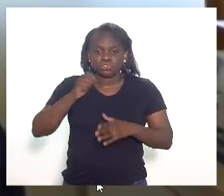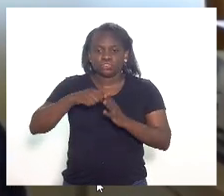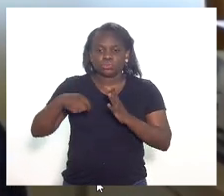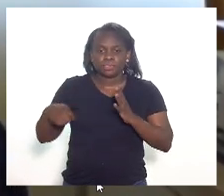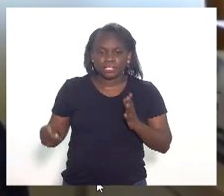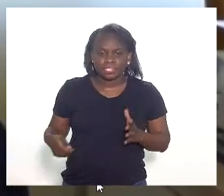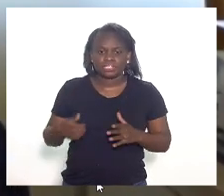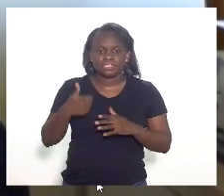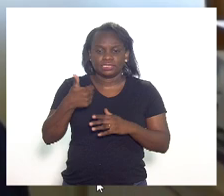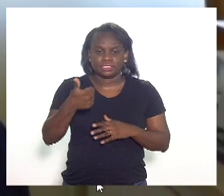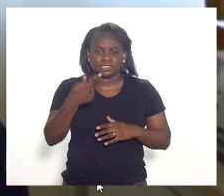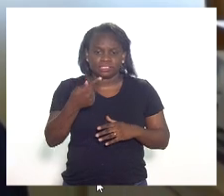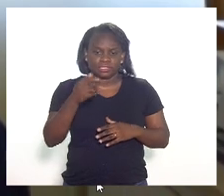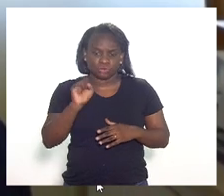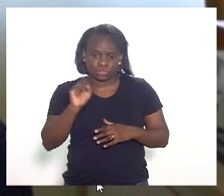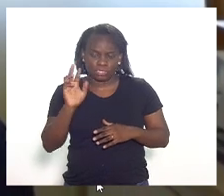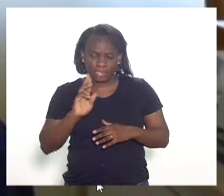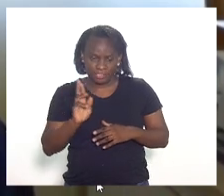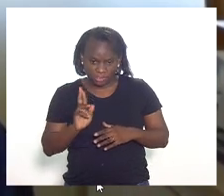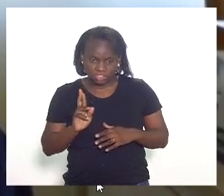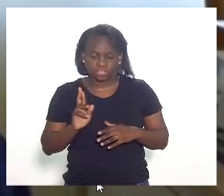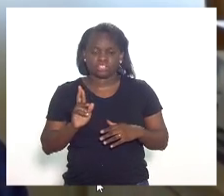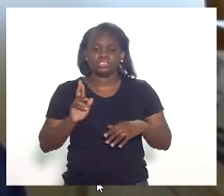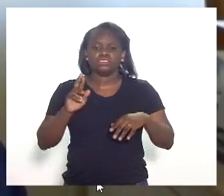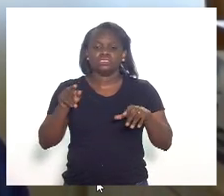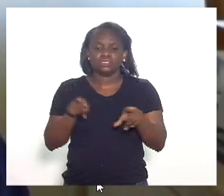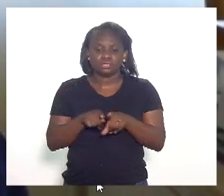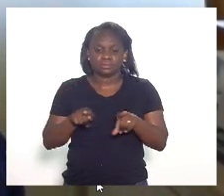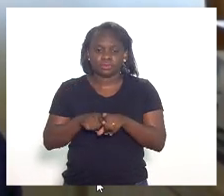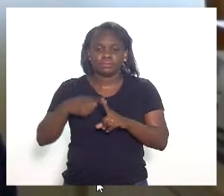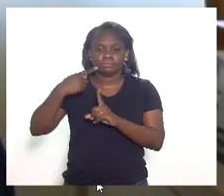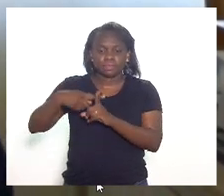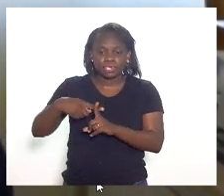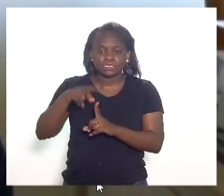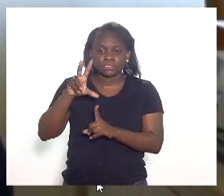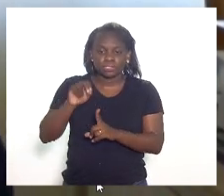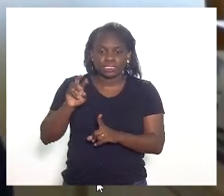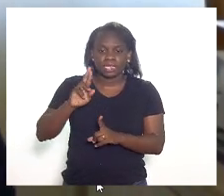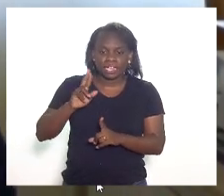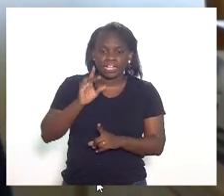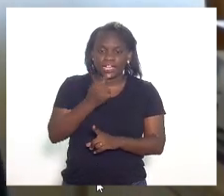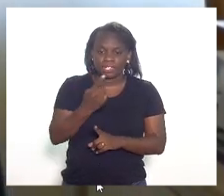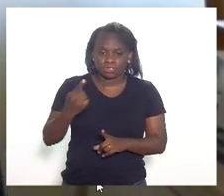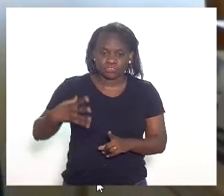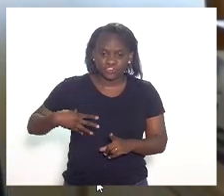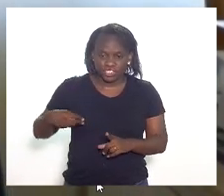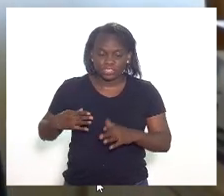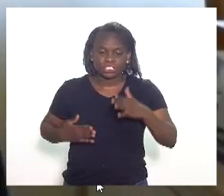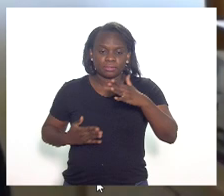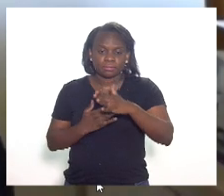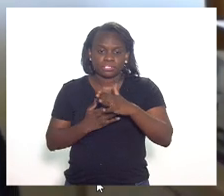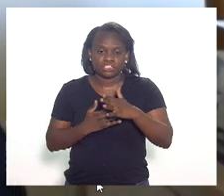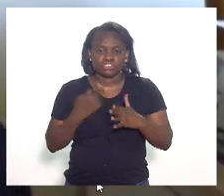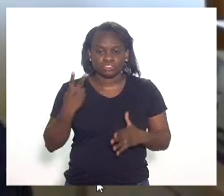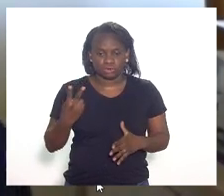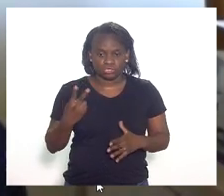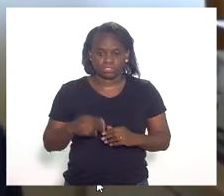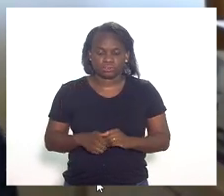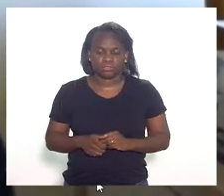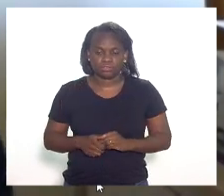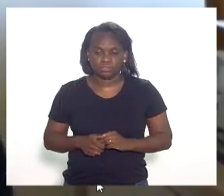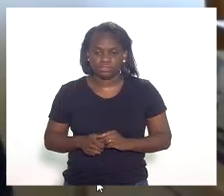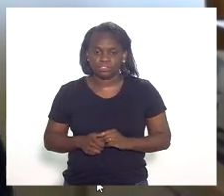abaixo de R 178,00, mais R$,00 por filho no limite de dois filhos.